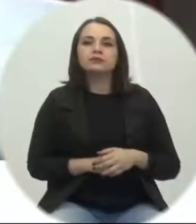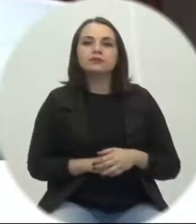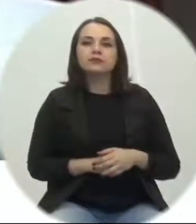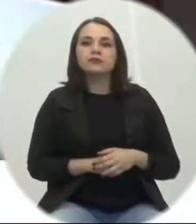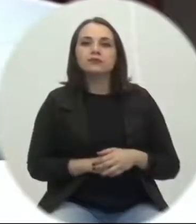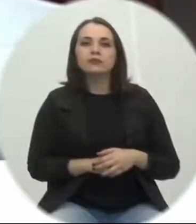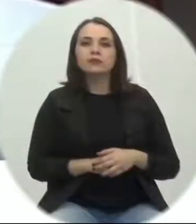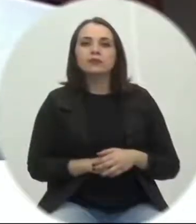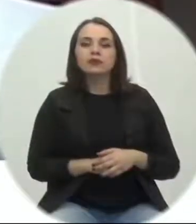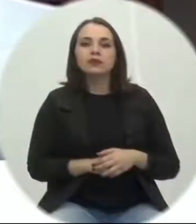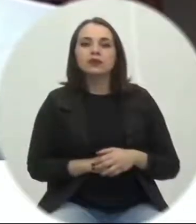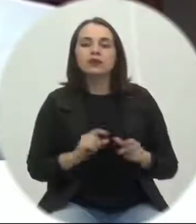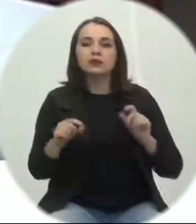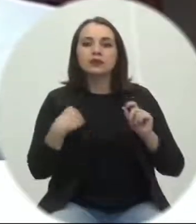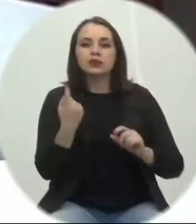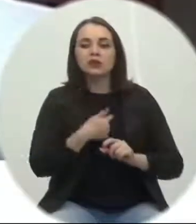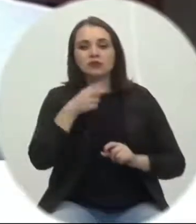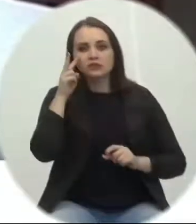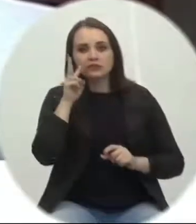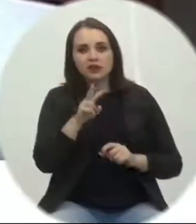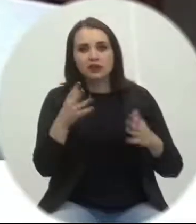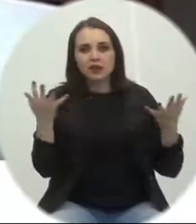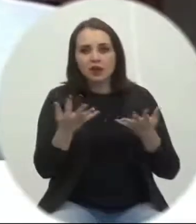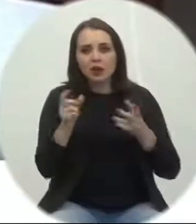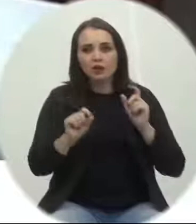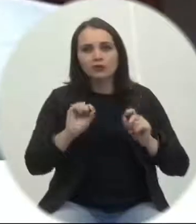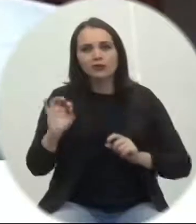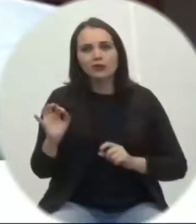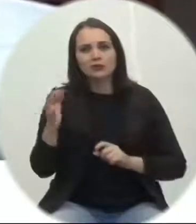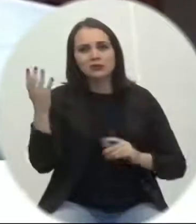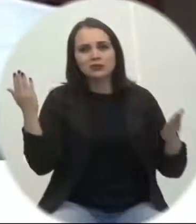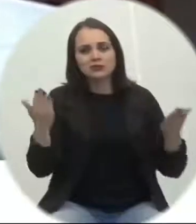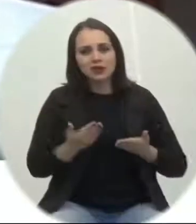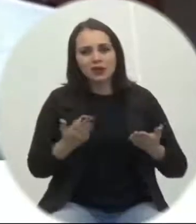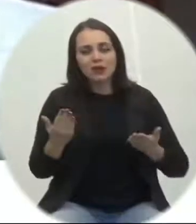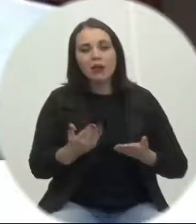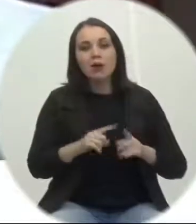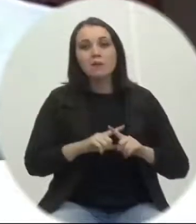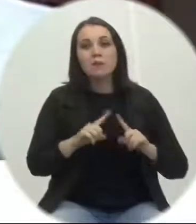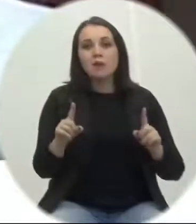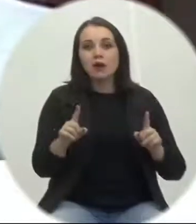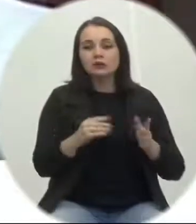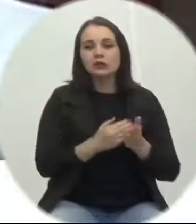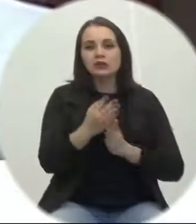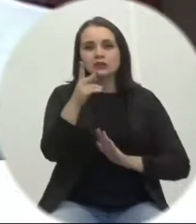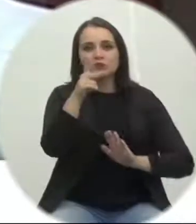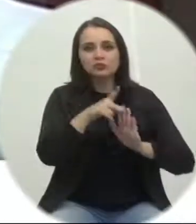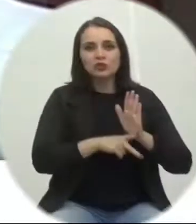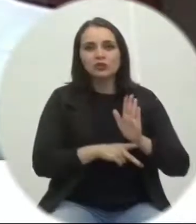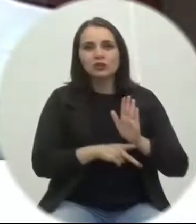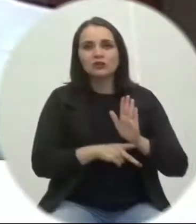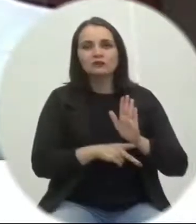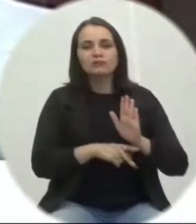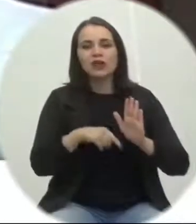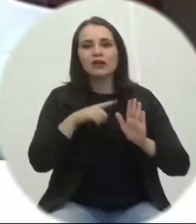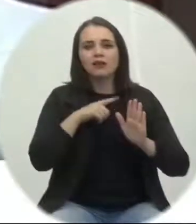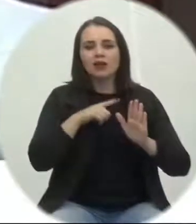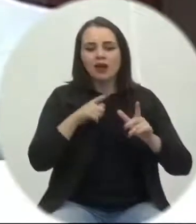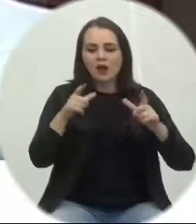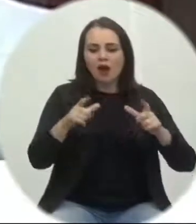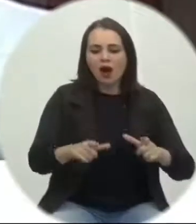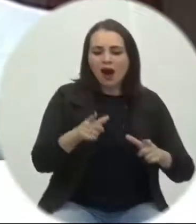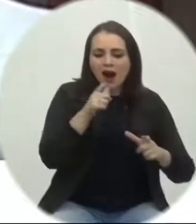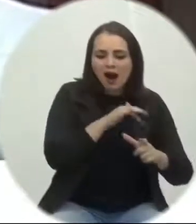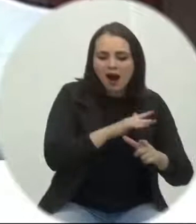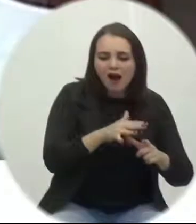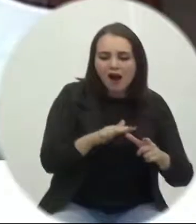do que estamos vendo, do que está acontecendo. Mas, no início, o projeto inicial tem um lago, naquele